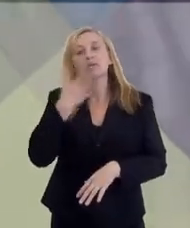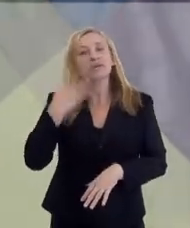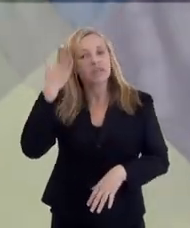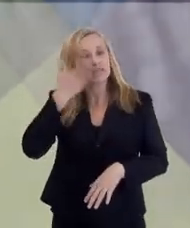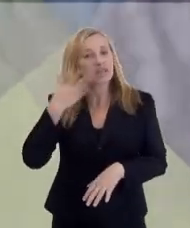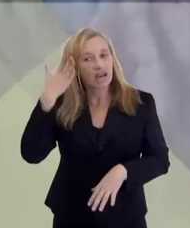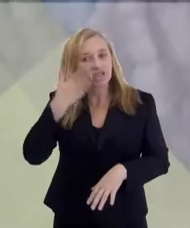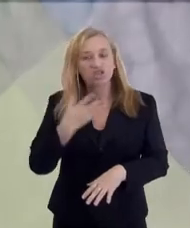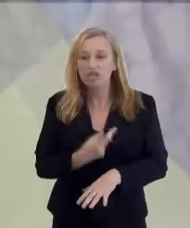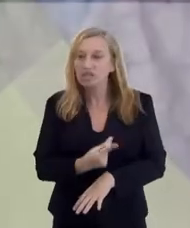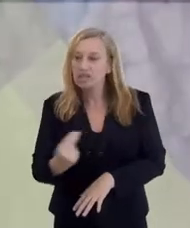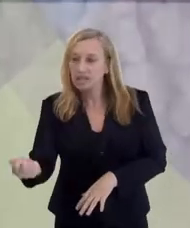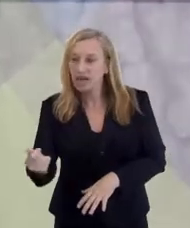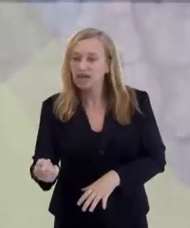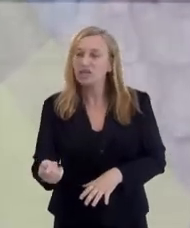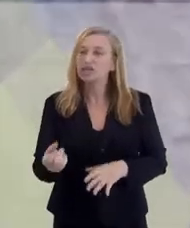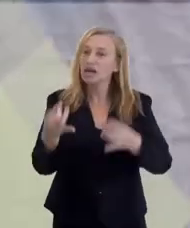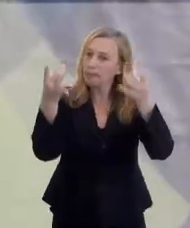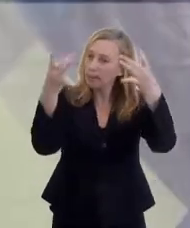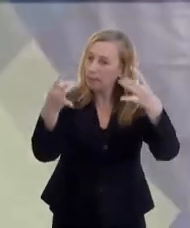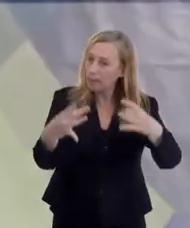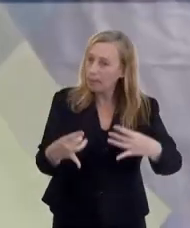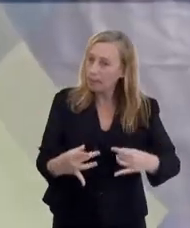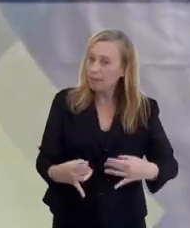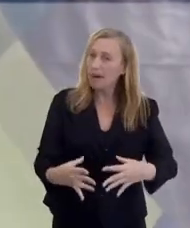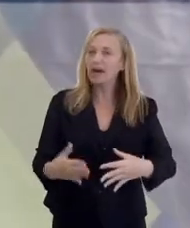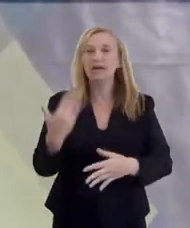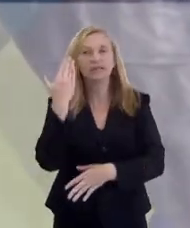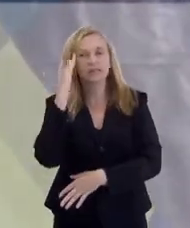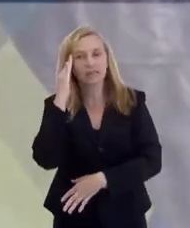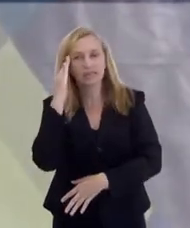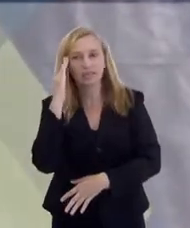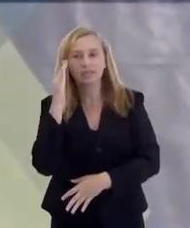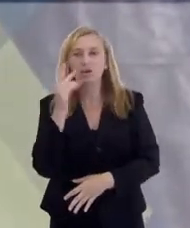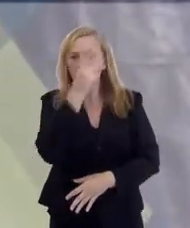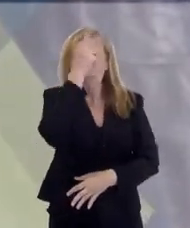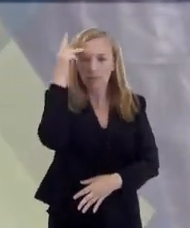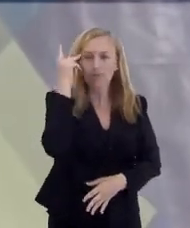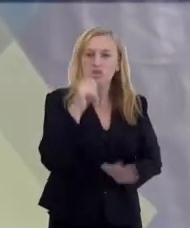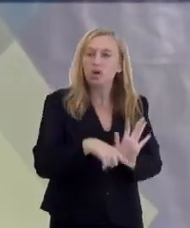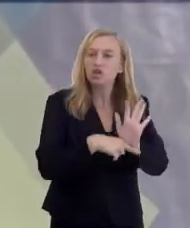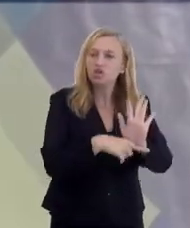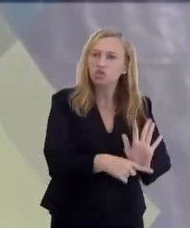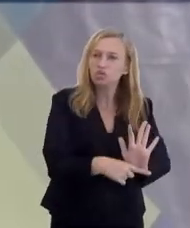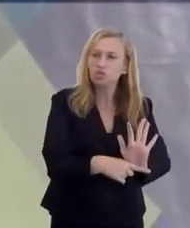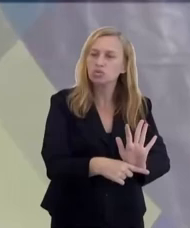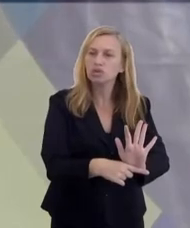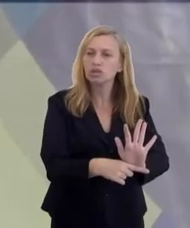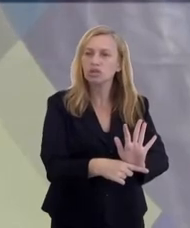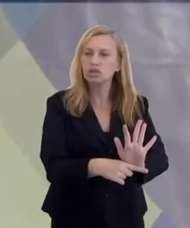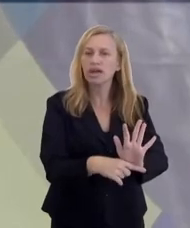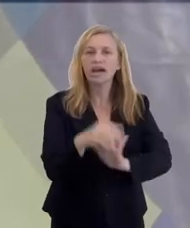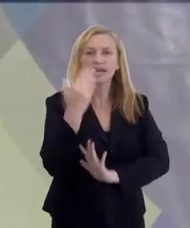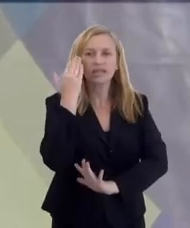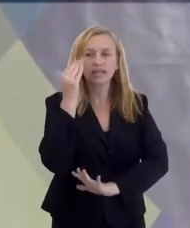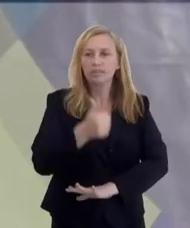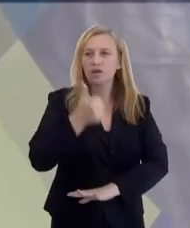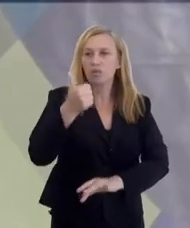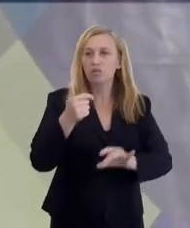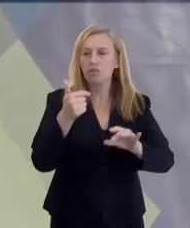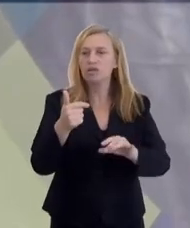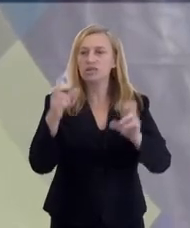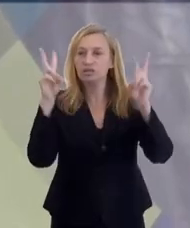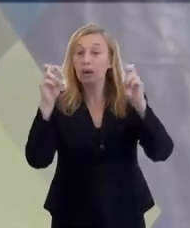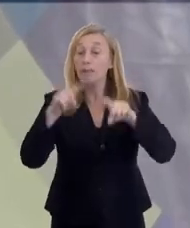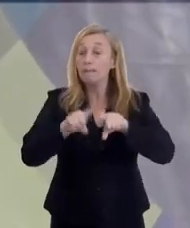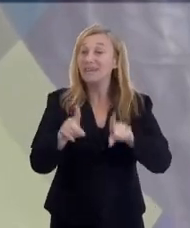ela saia já lida, entendida, alguém facilite para passar para o público essa